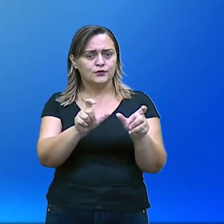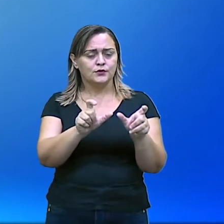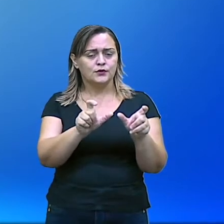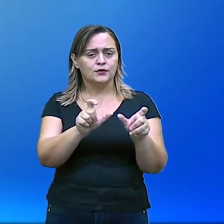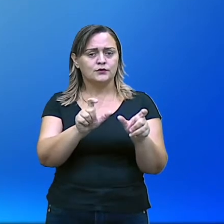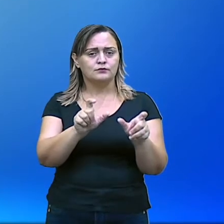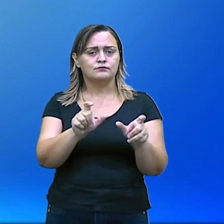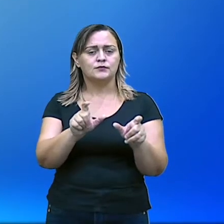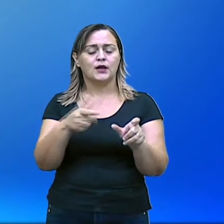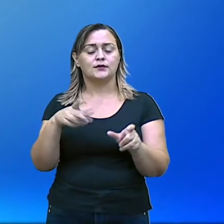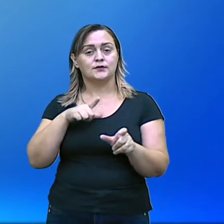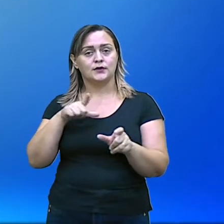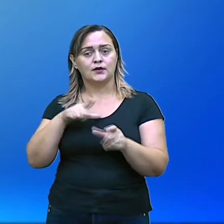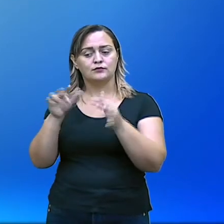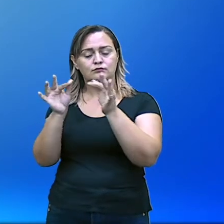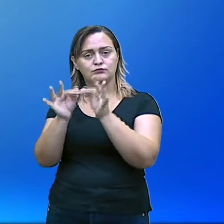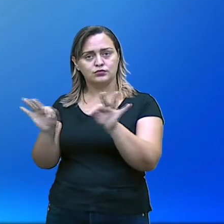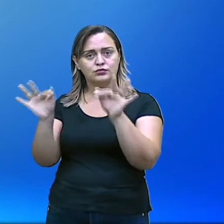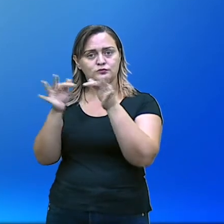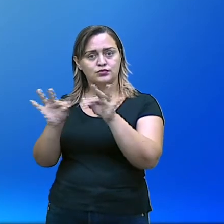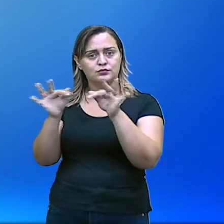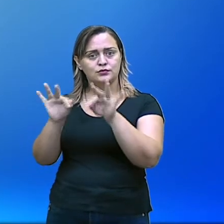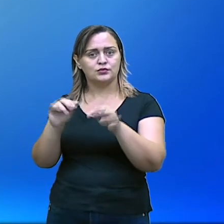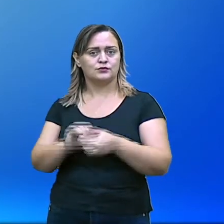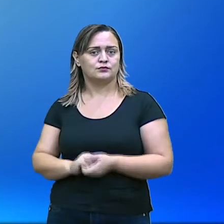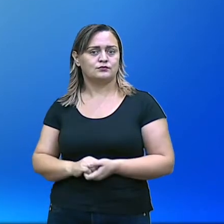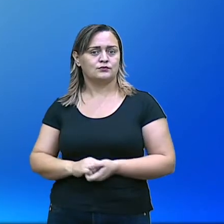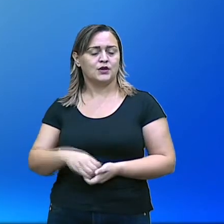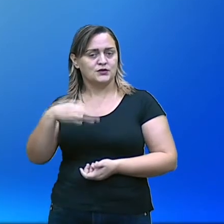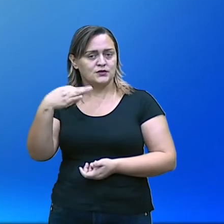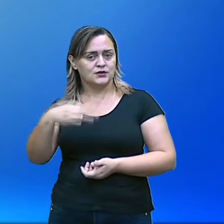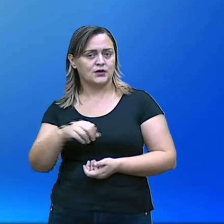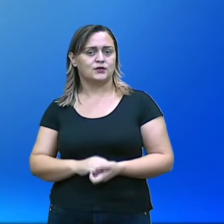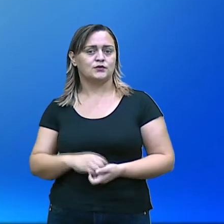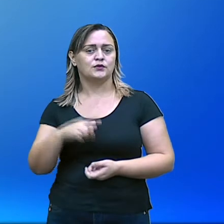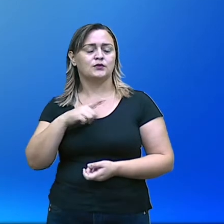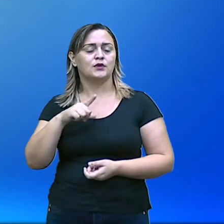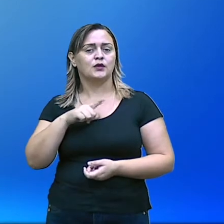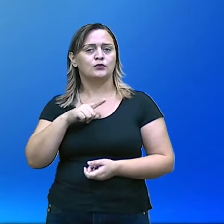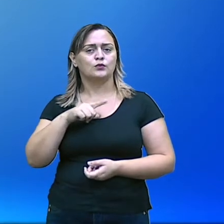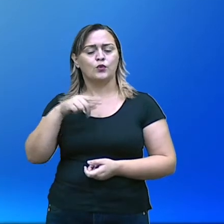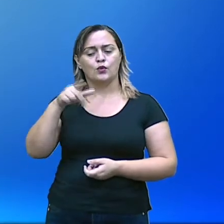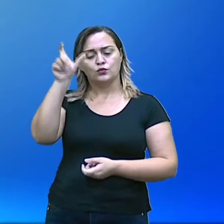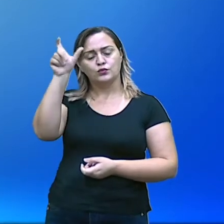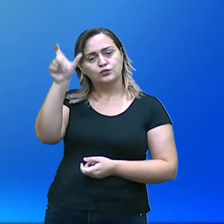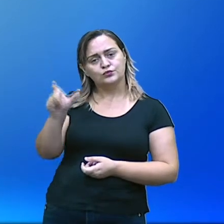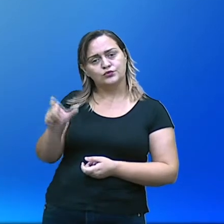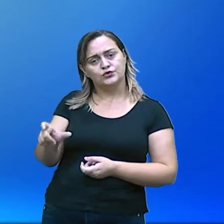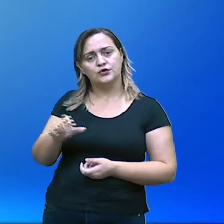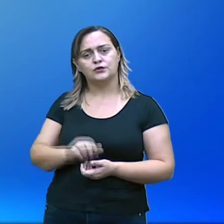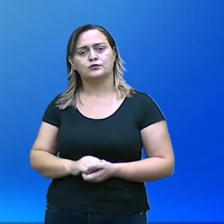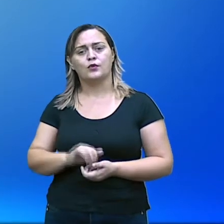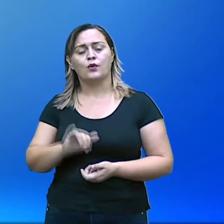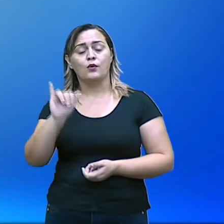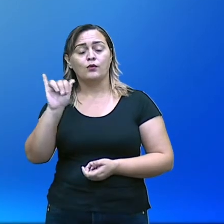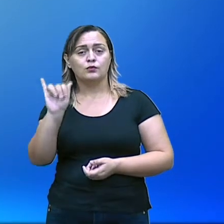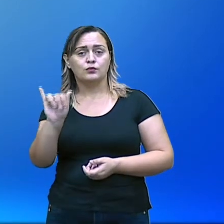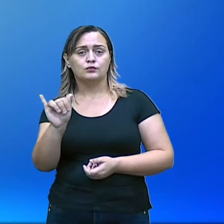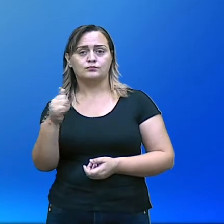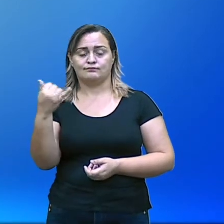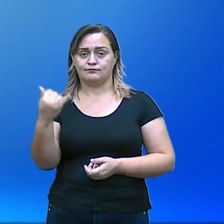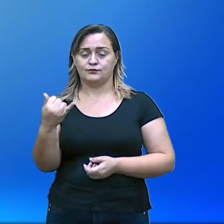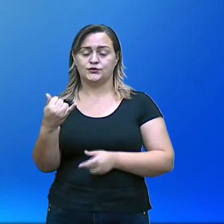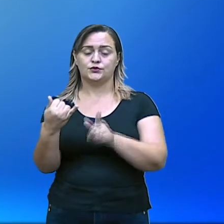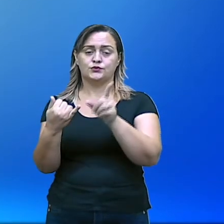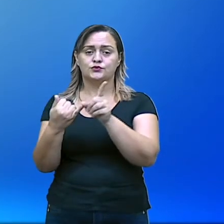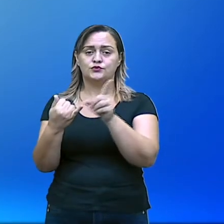qual é essa função? Núcleo do sujeito. Uma função de objeto direto. Indireto. Função